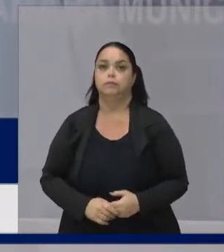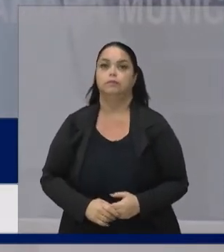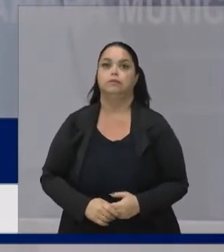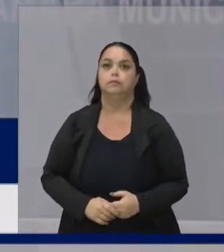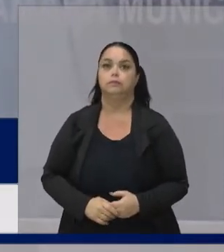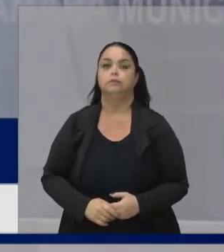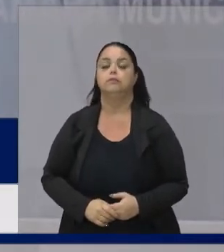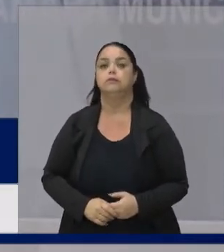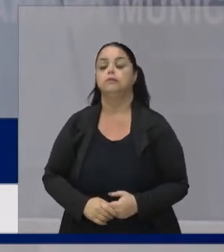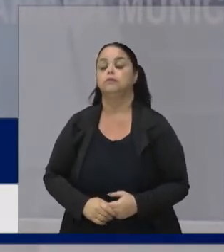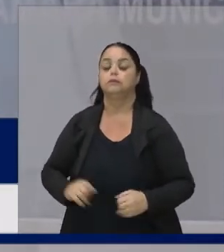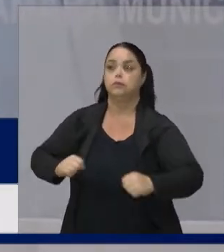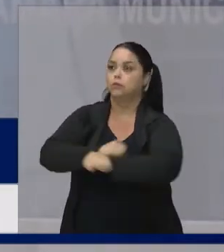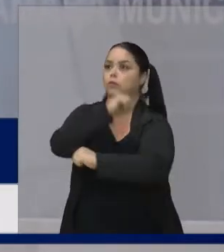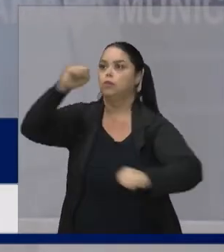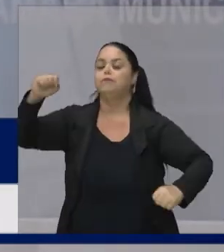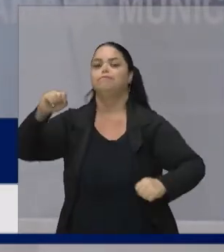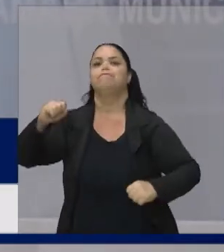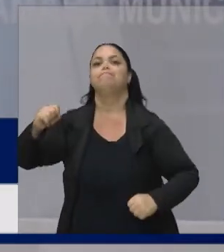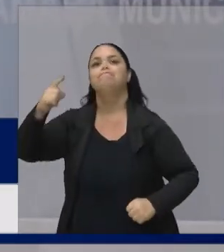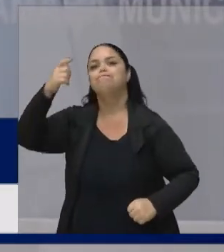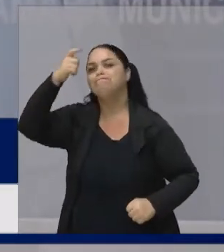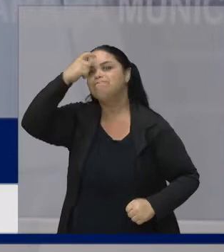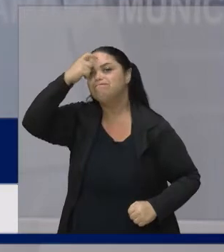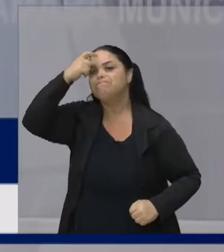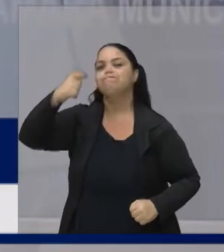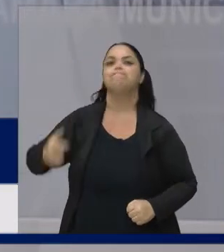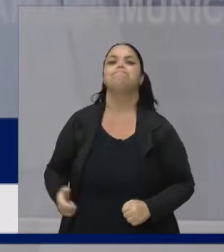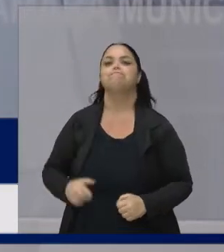No outro dia Eu acordava Com a mesma mentalidade